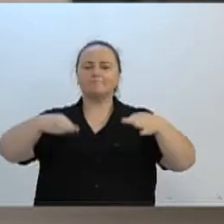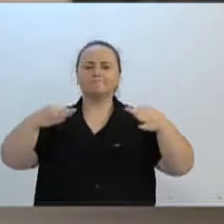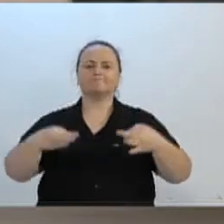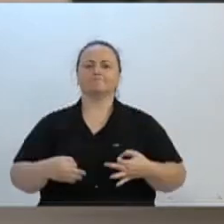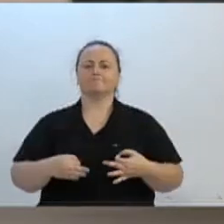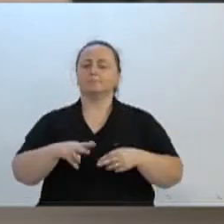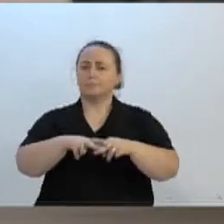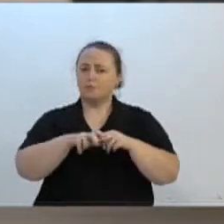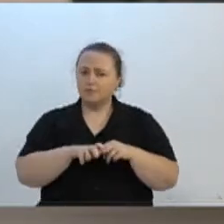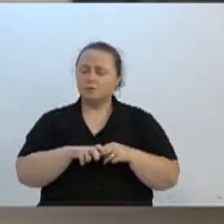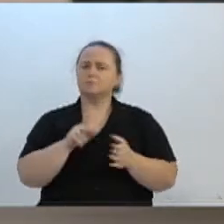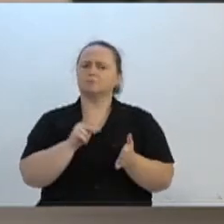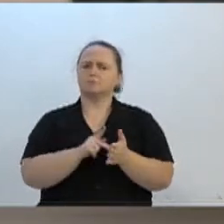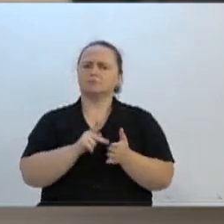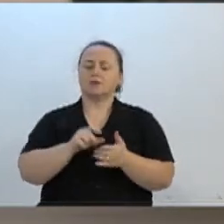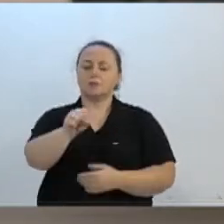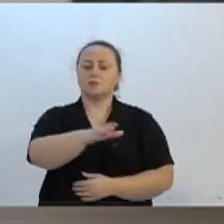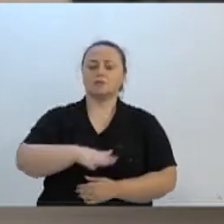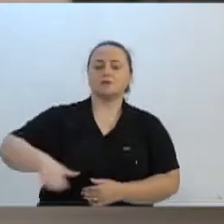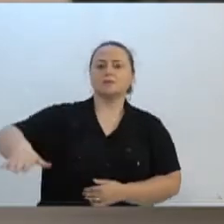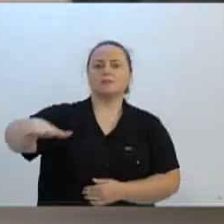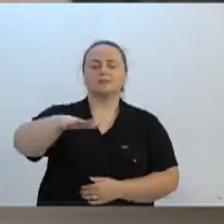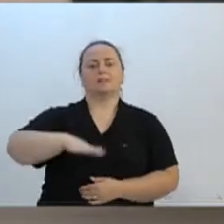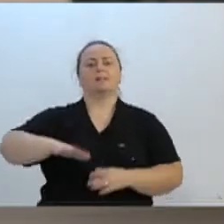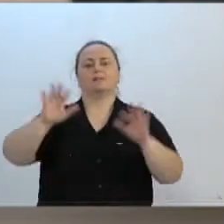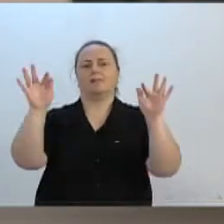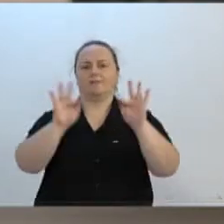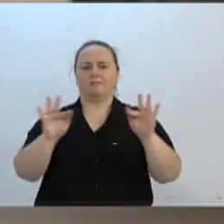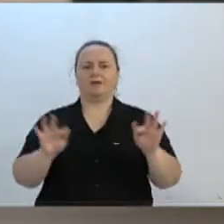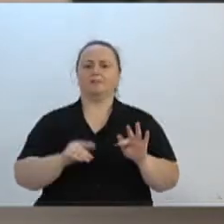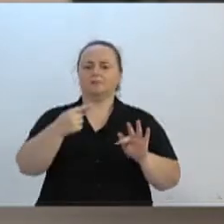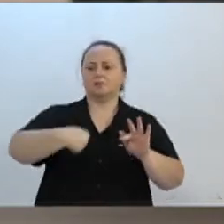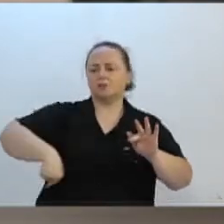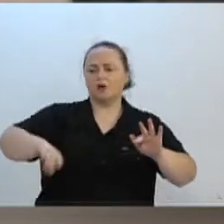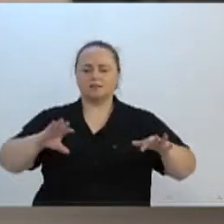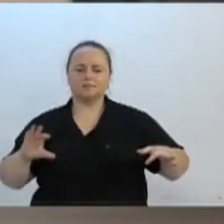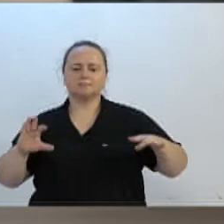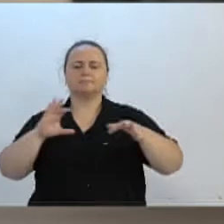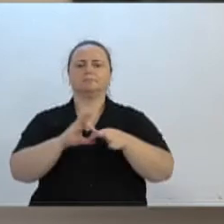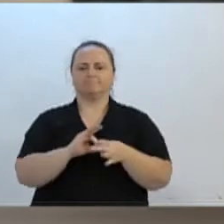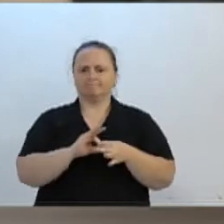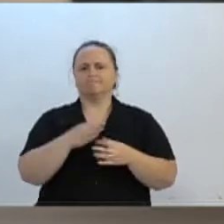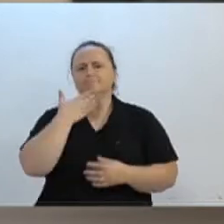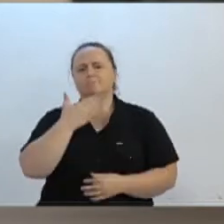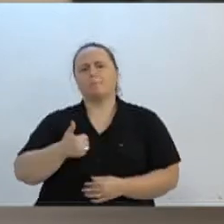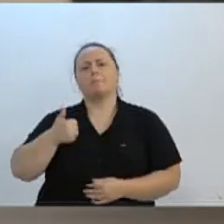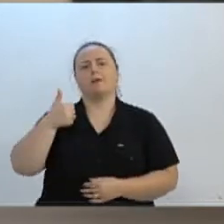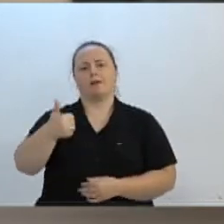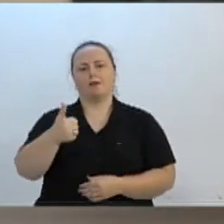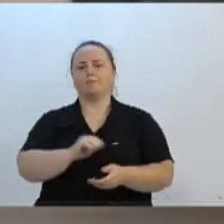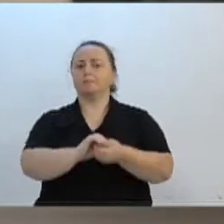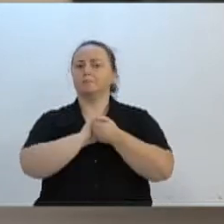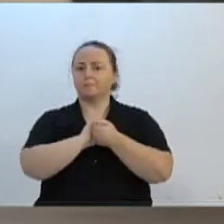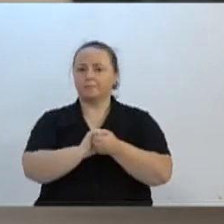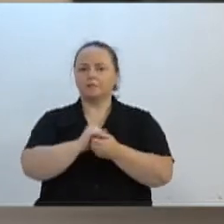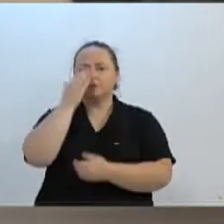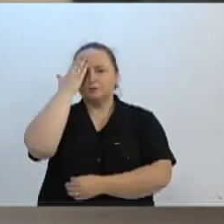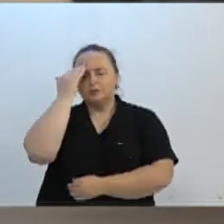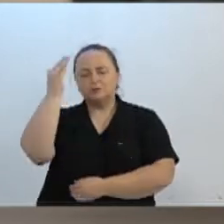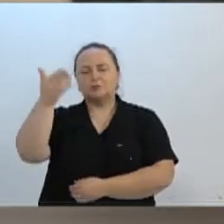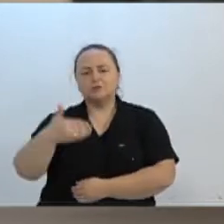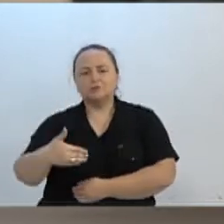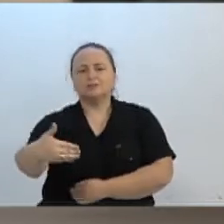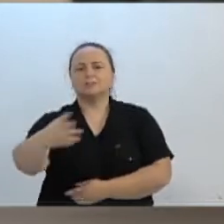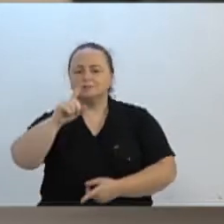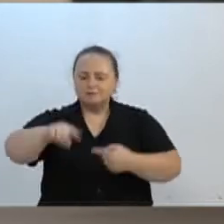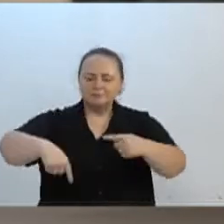se unir em prol daquilo que nos conecta e daquilo que pode fazer a vida das pessoas ser melhor. Então, parabéns, muito sucesso, que seja o início,